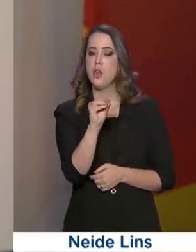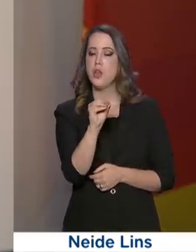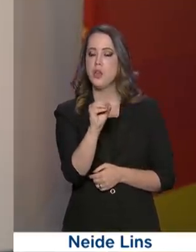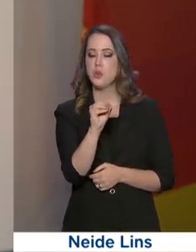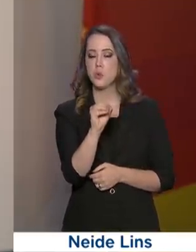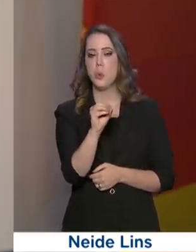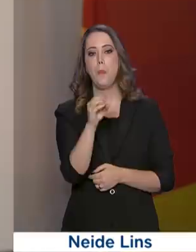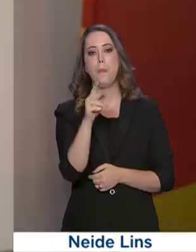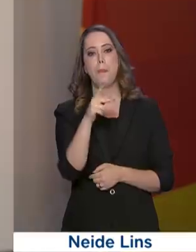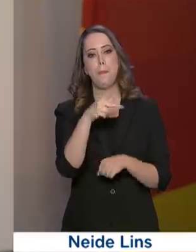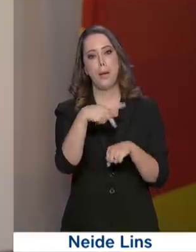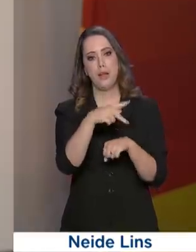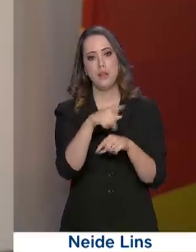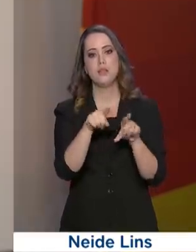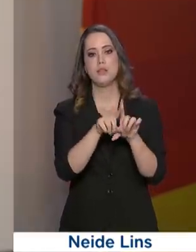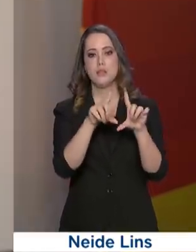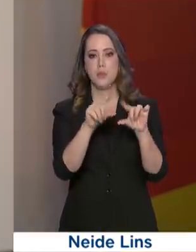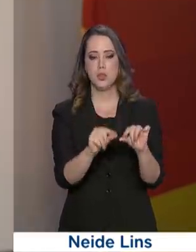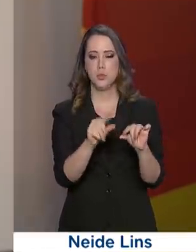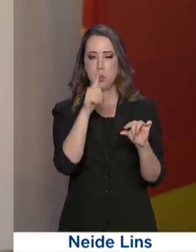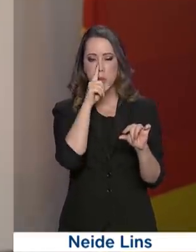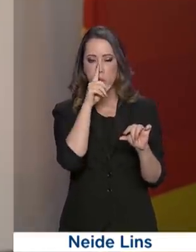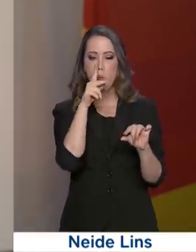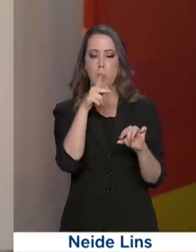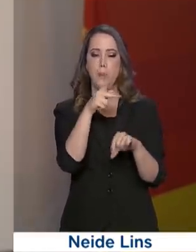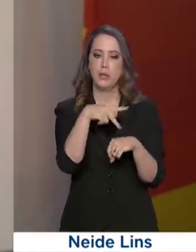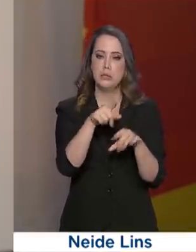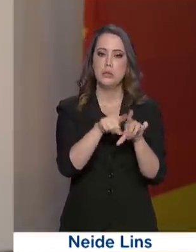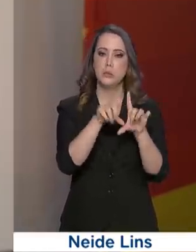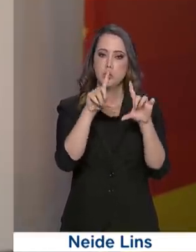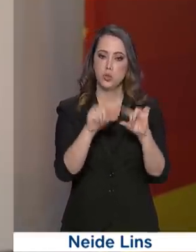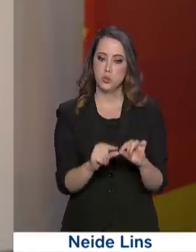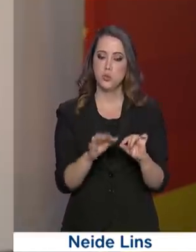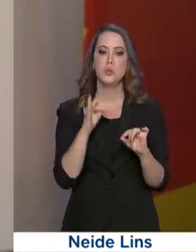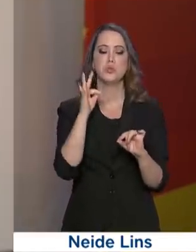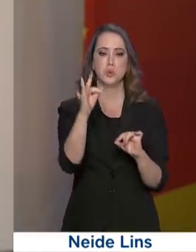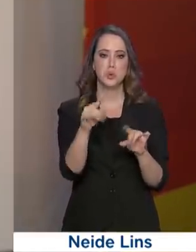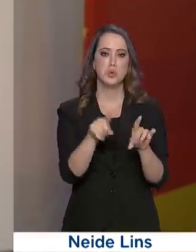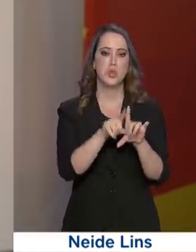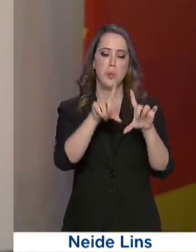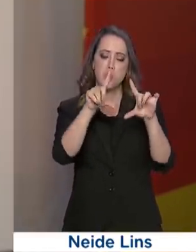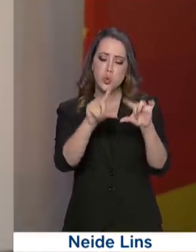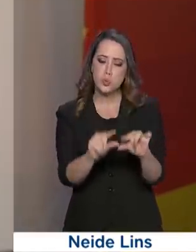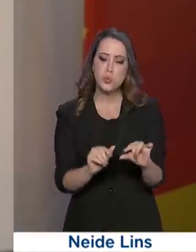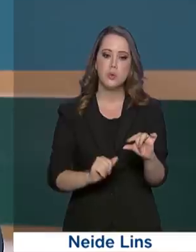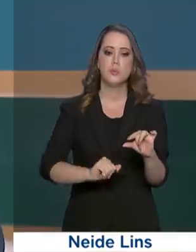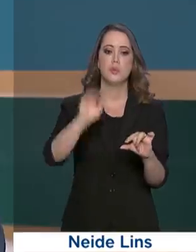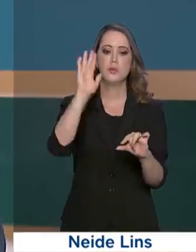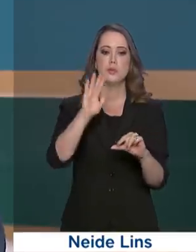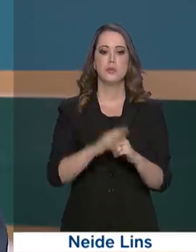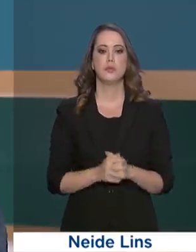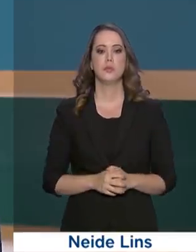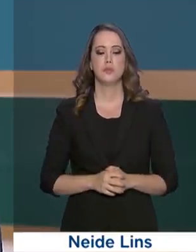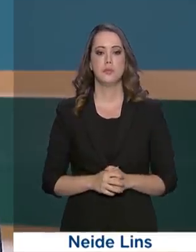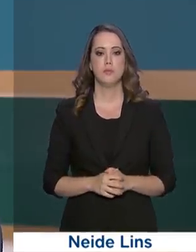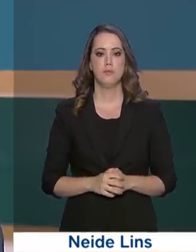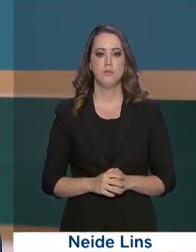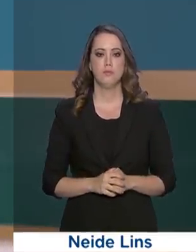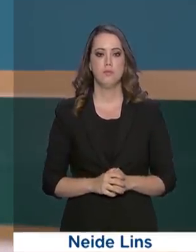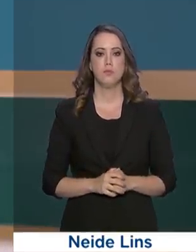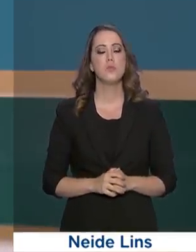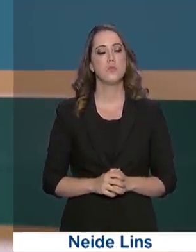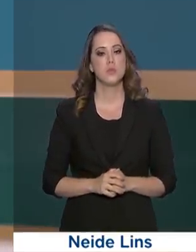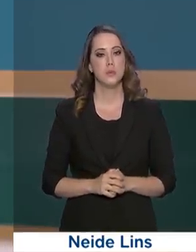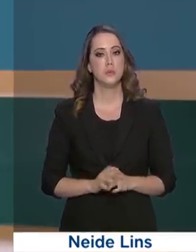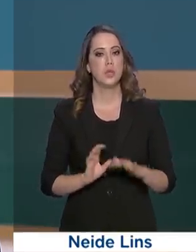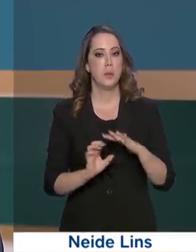diminuiu e as projeções que diminuirão muito, muito mais ainda. Empresários